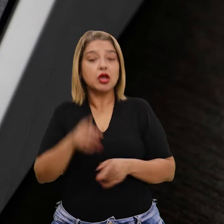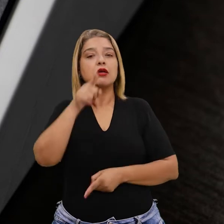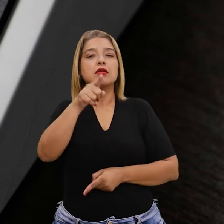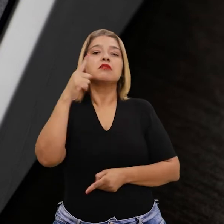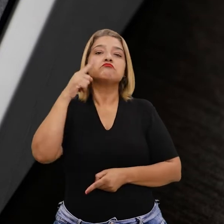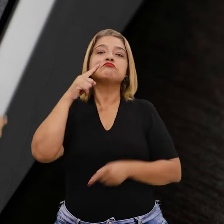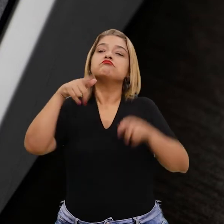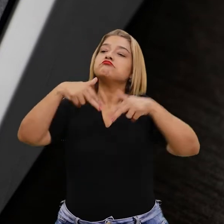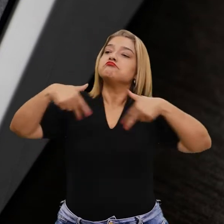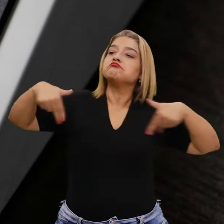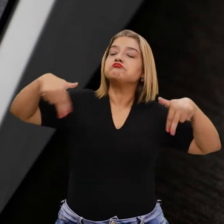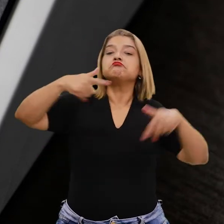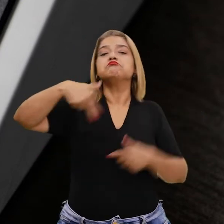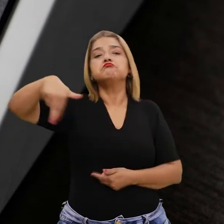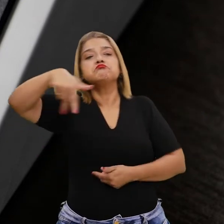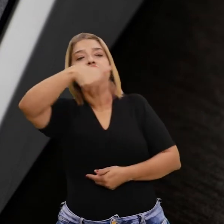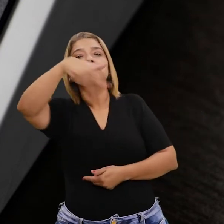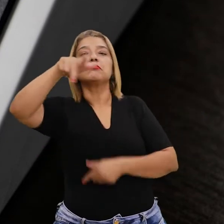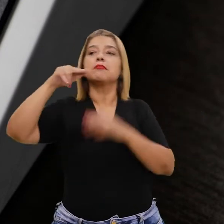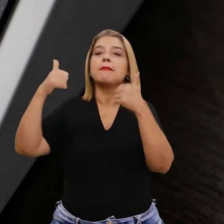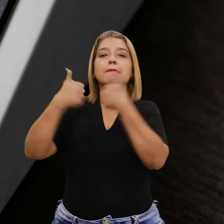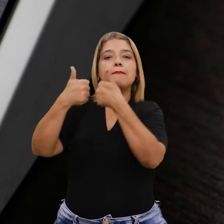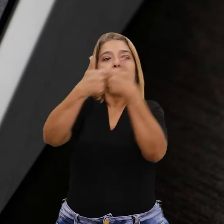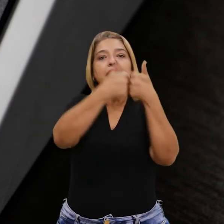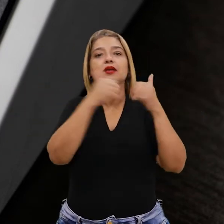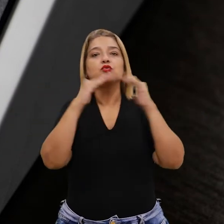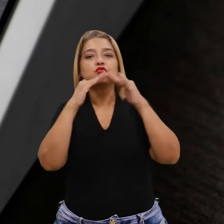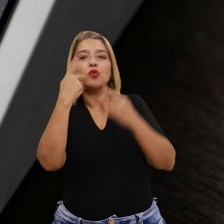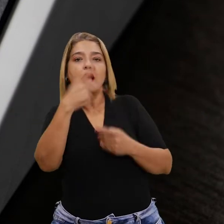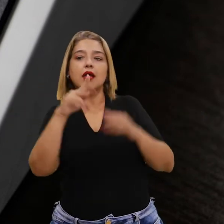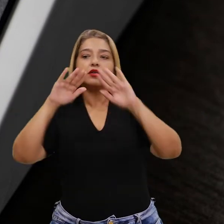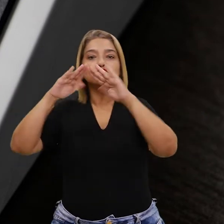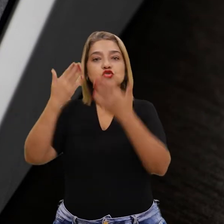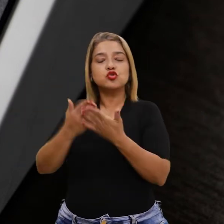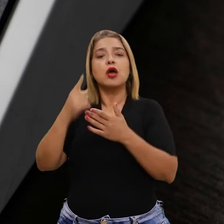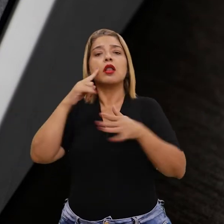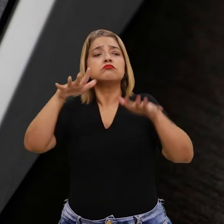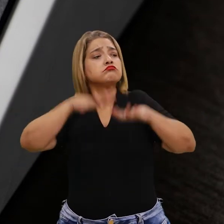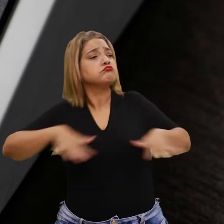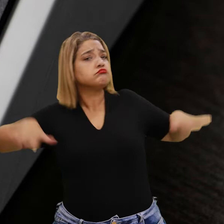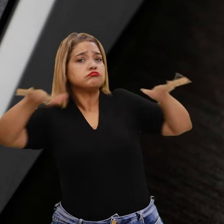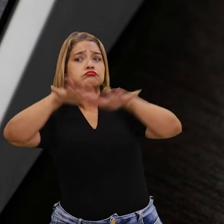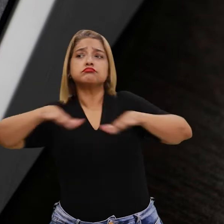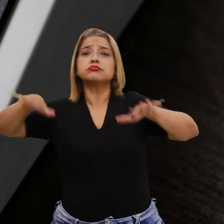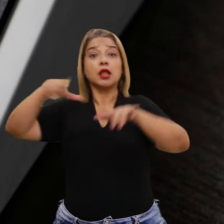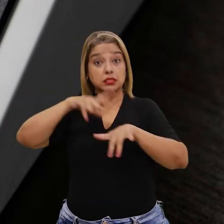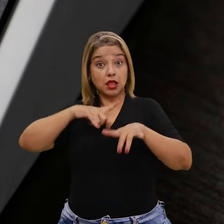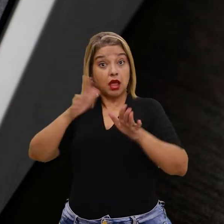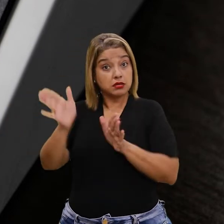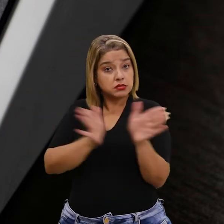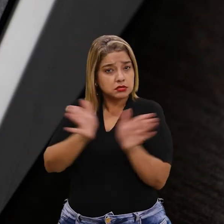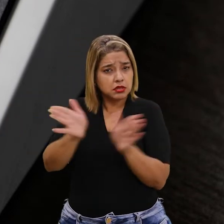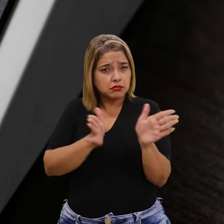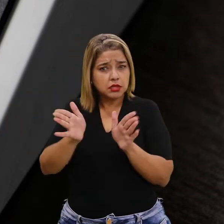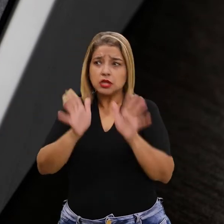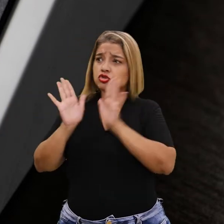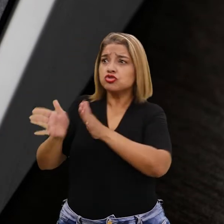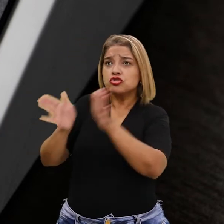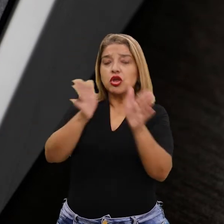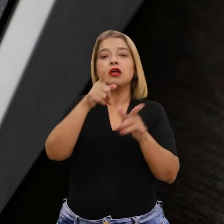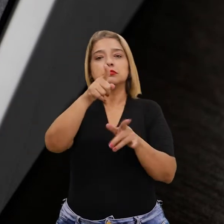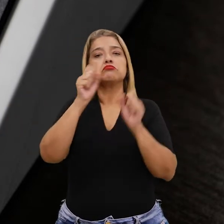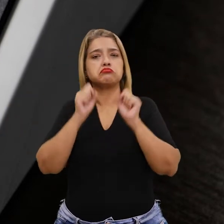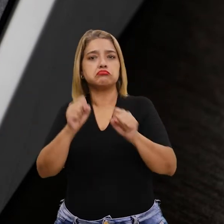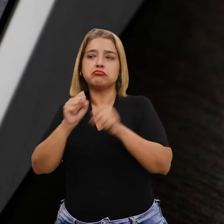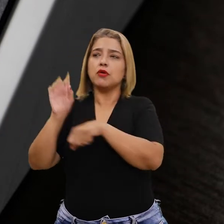seu setor, pela sua escola e analise se todos os espaços são acessíveis. Registre em